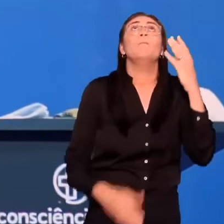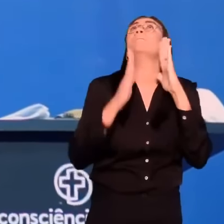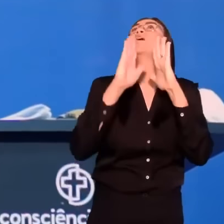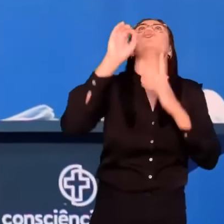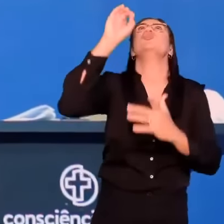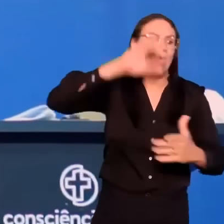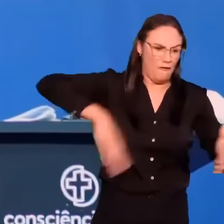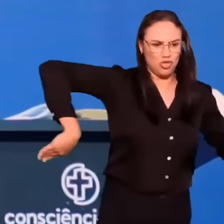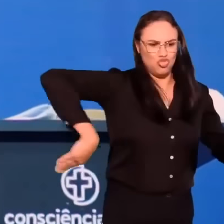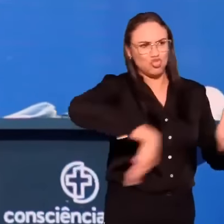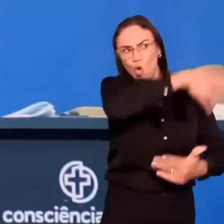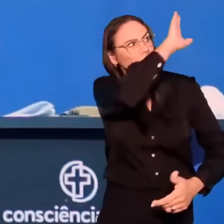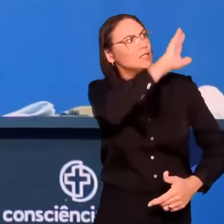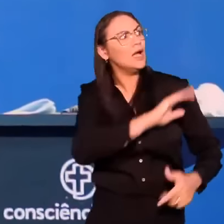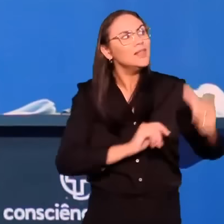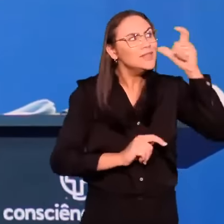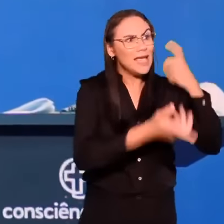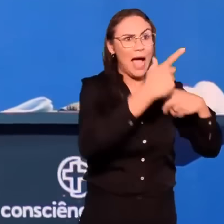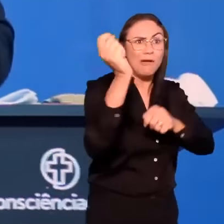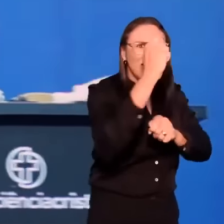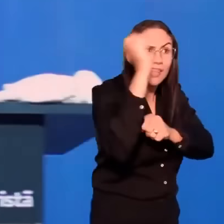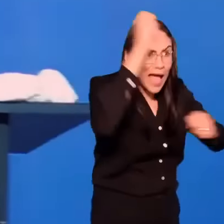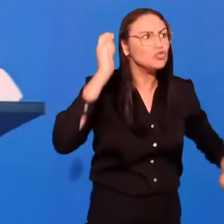Chuta que é laço, não assim que a música fala?